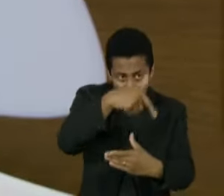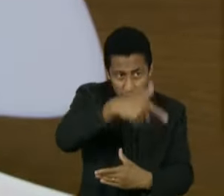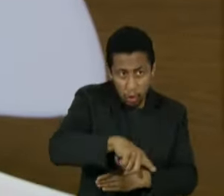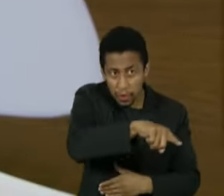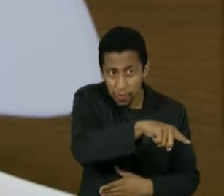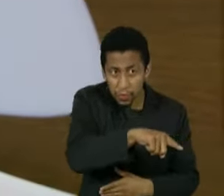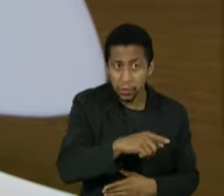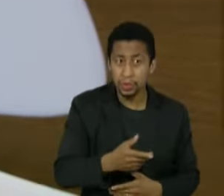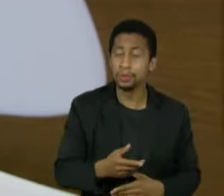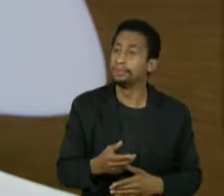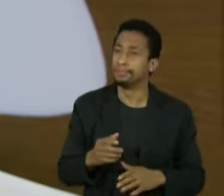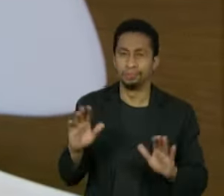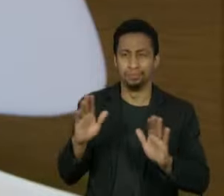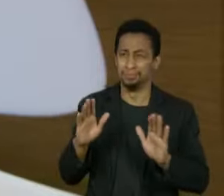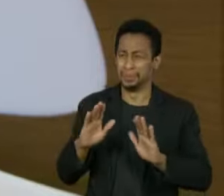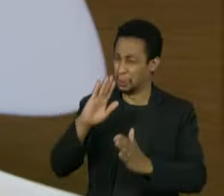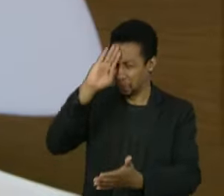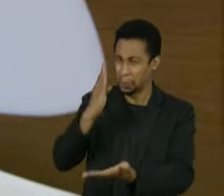ataque